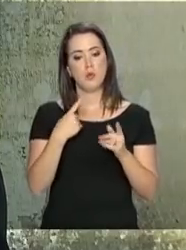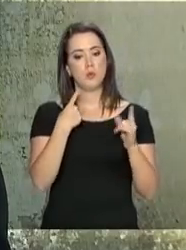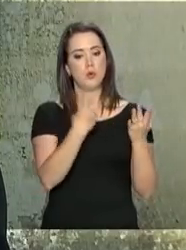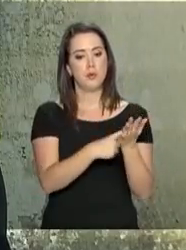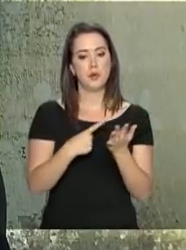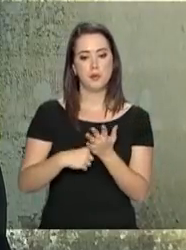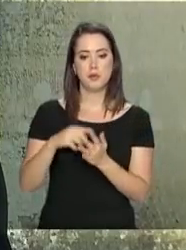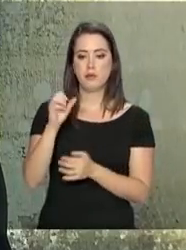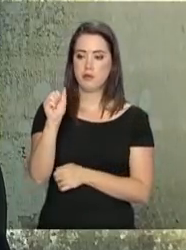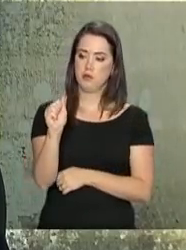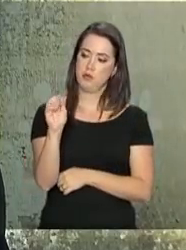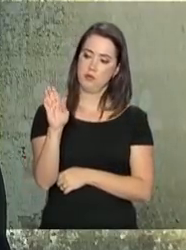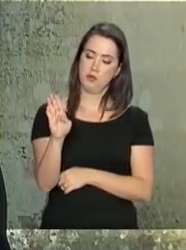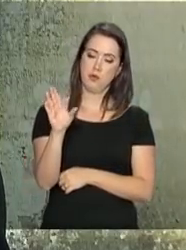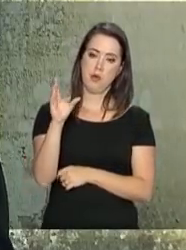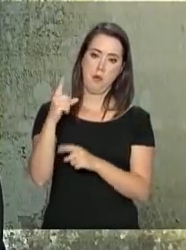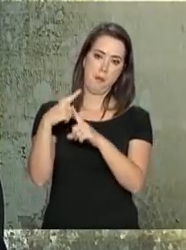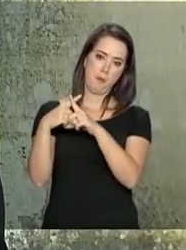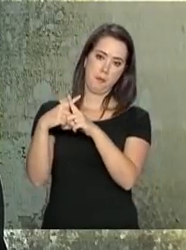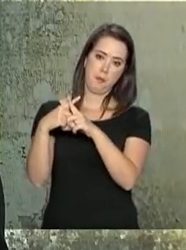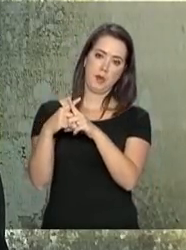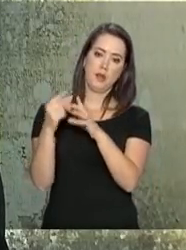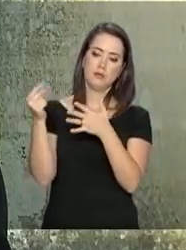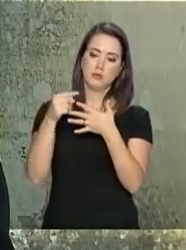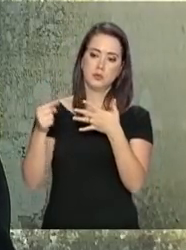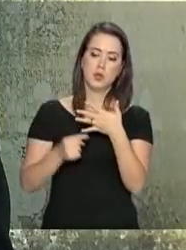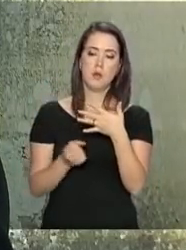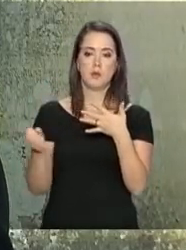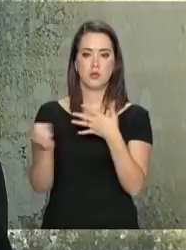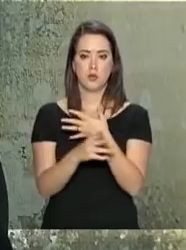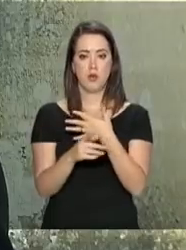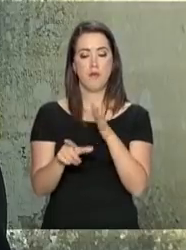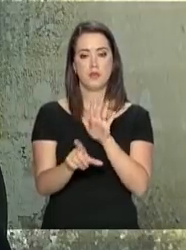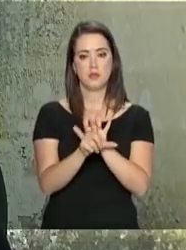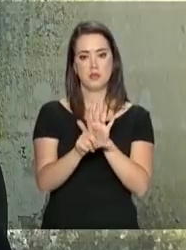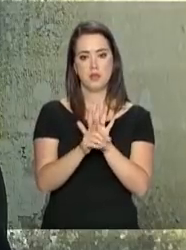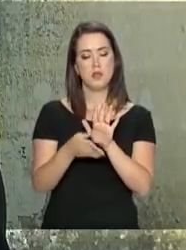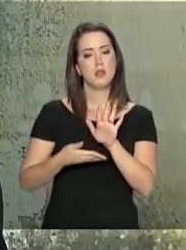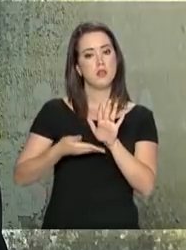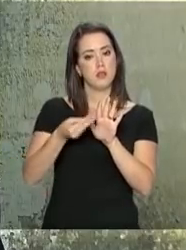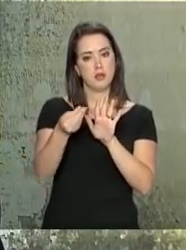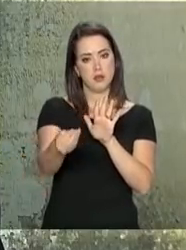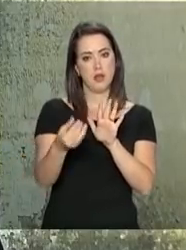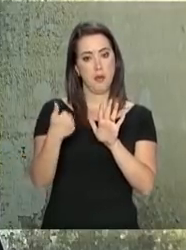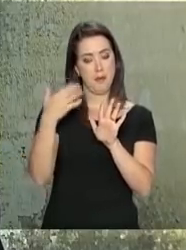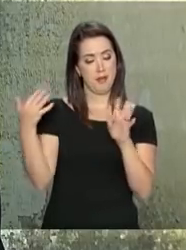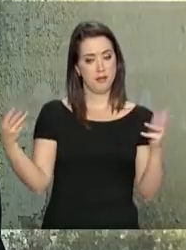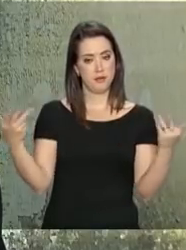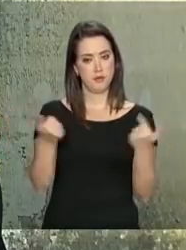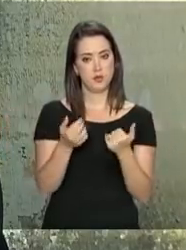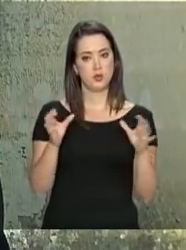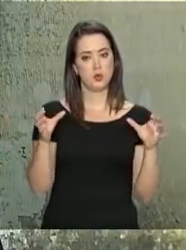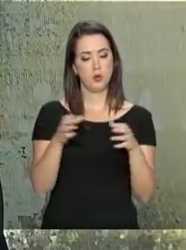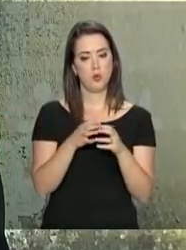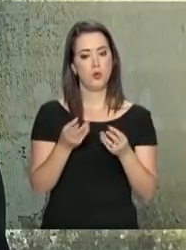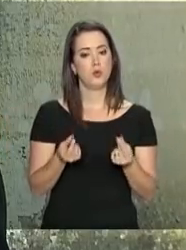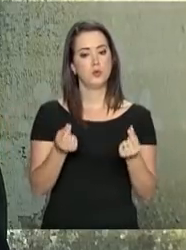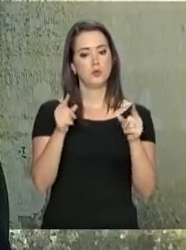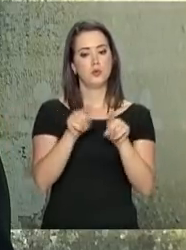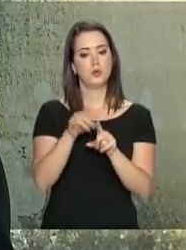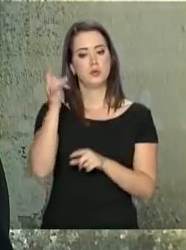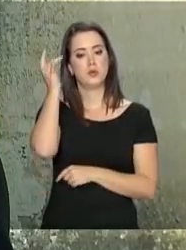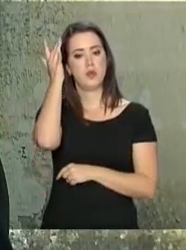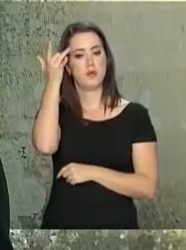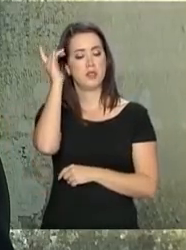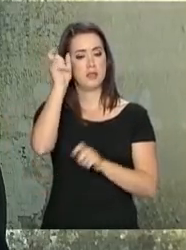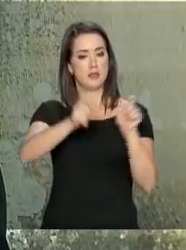é um conjunto de medidas para modernizar a legislação, dar mais eficiência aos órgãos financeiros e facilitar o